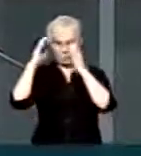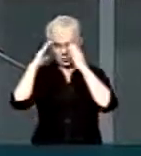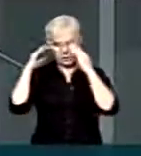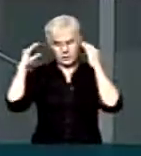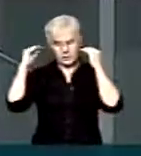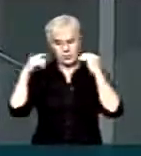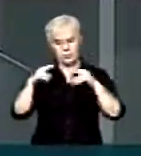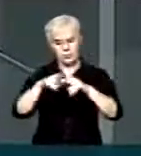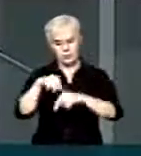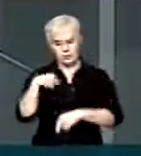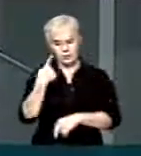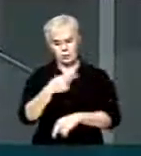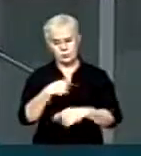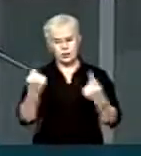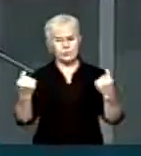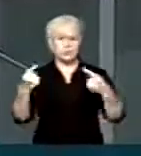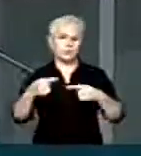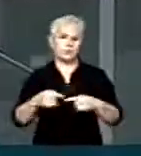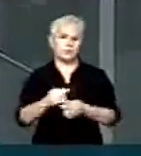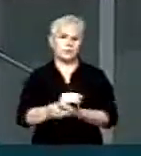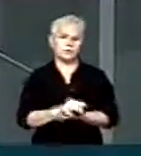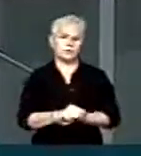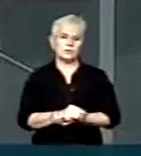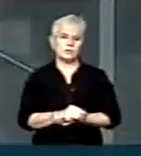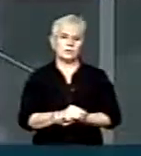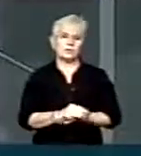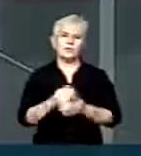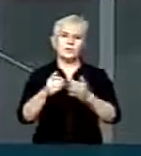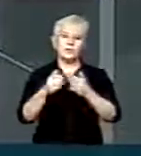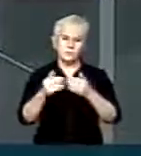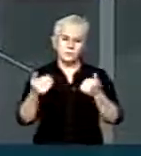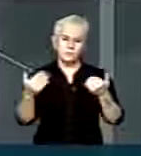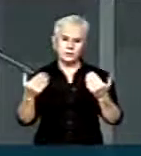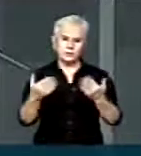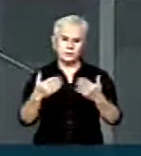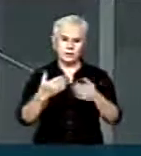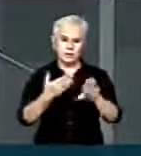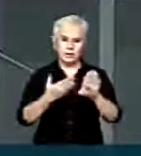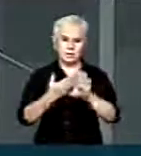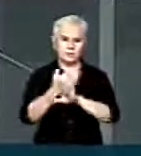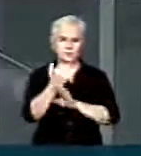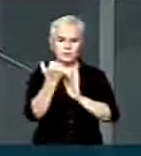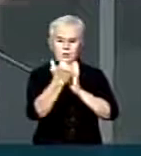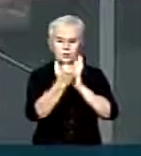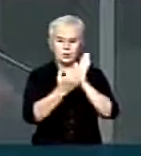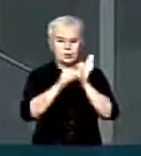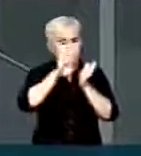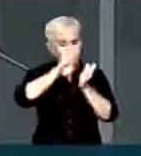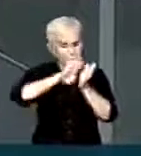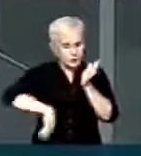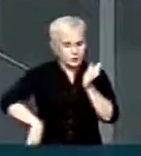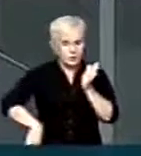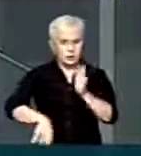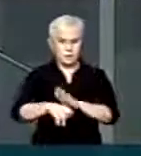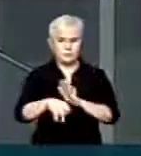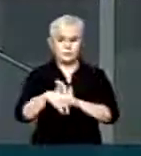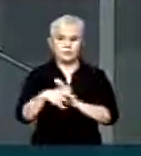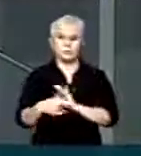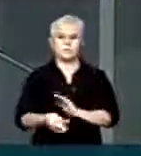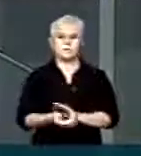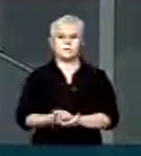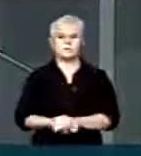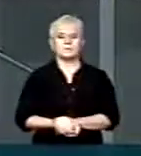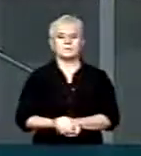requerimento E pedimos, então, a aprovação da retirada de pauta Que é no requerimento da autoria da